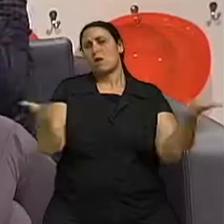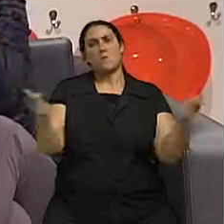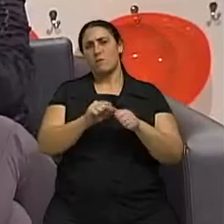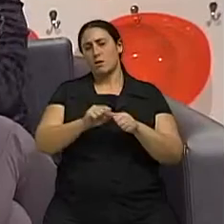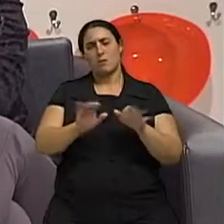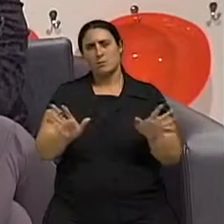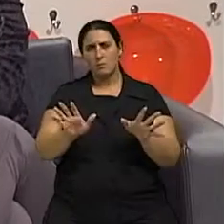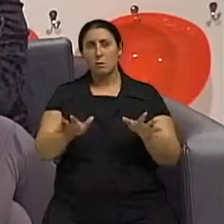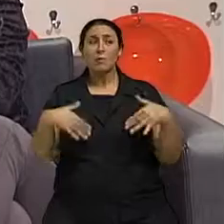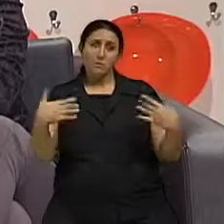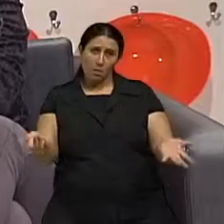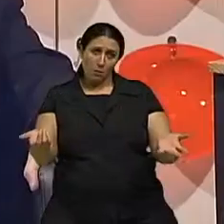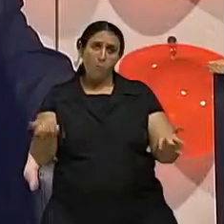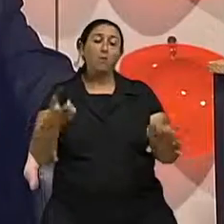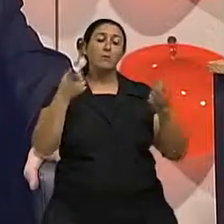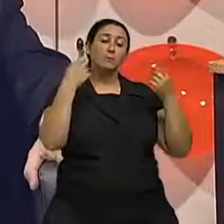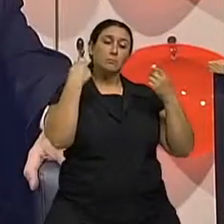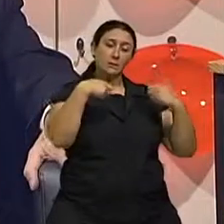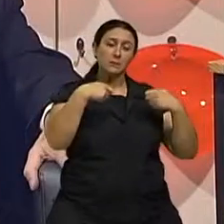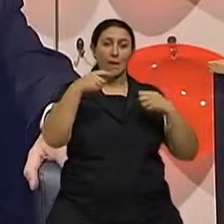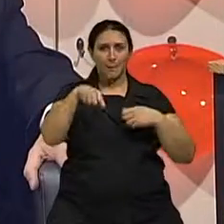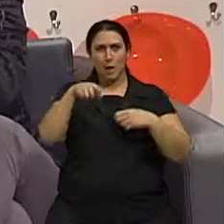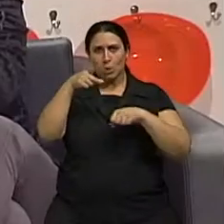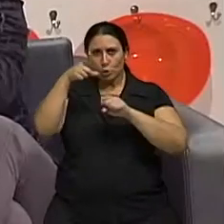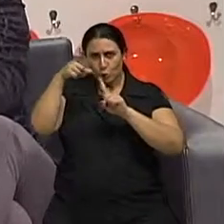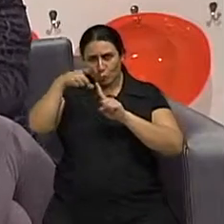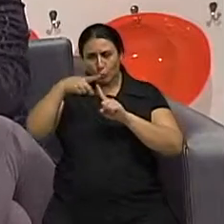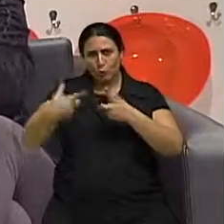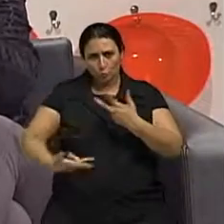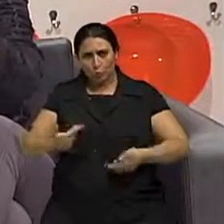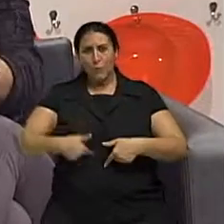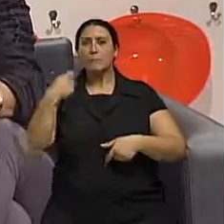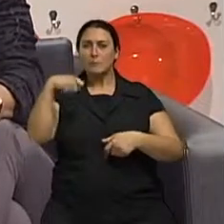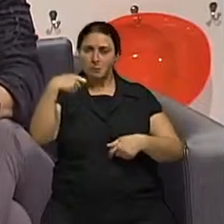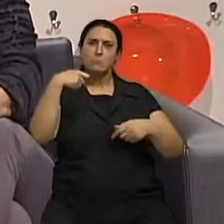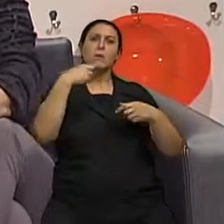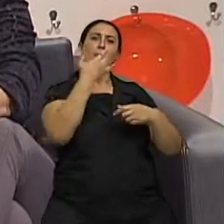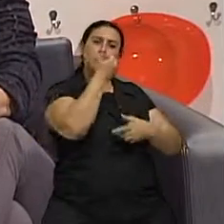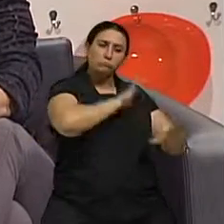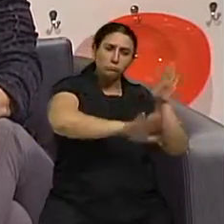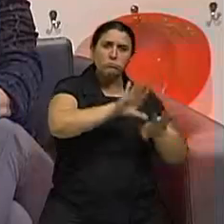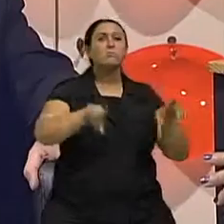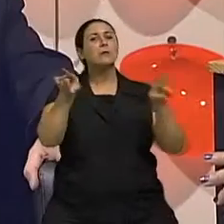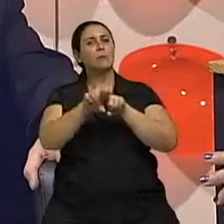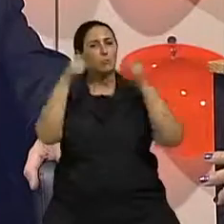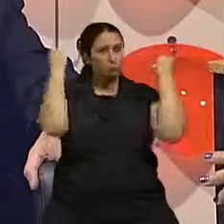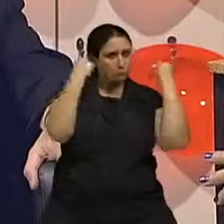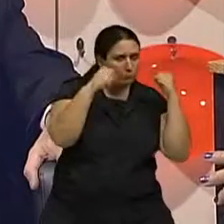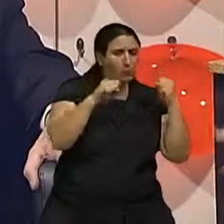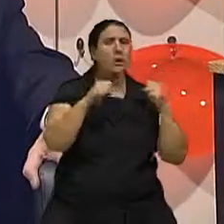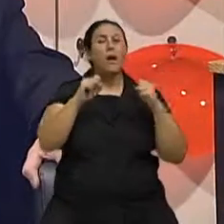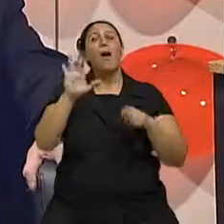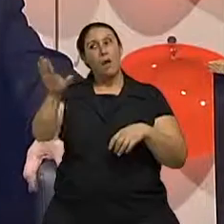coisa. Então eu diria que são dois parceiros da cirurgia, desse tipo de cirurgia. É a dieta e depois o exercício físico. Eu prefiro